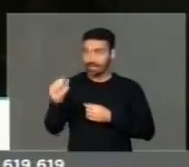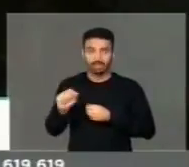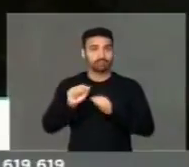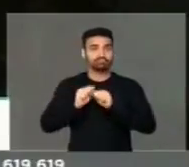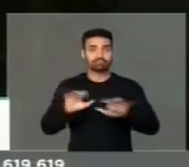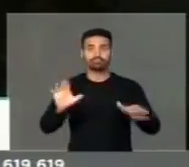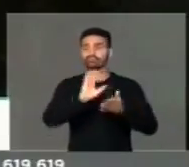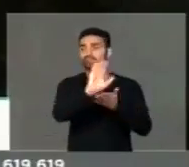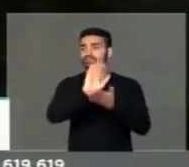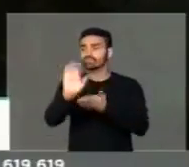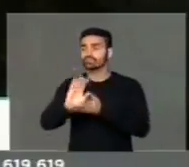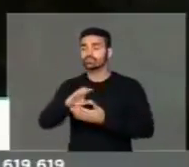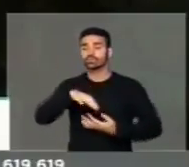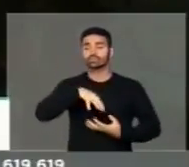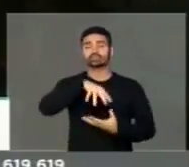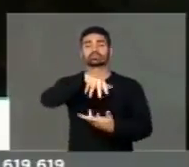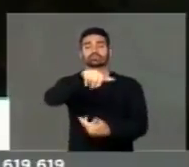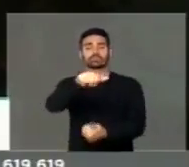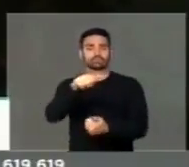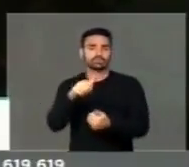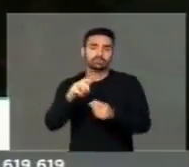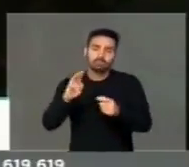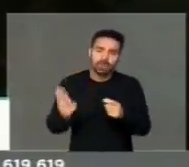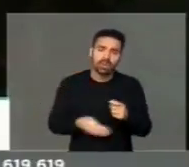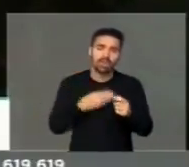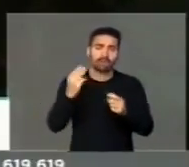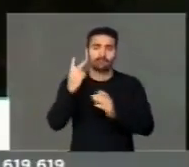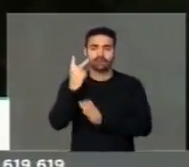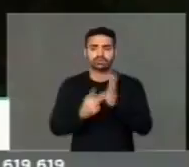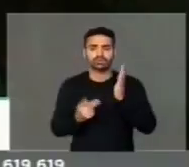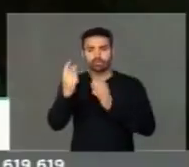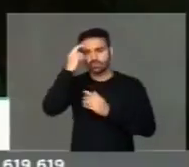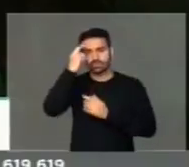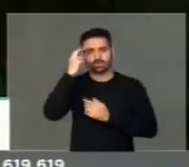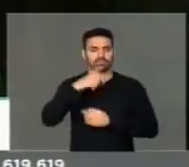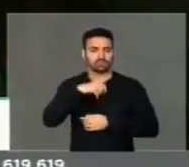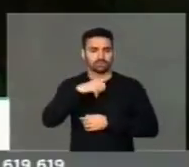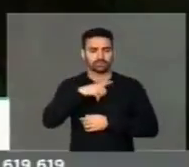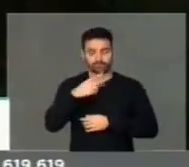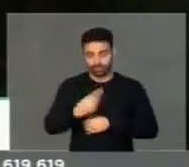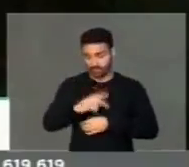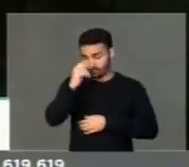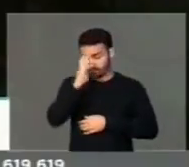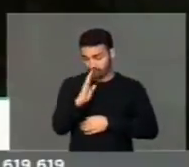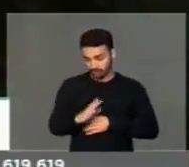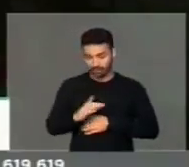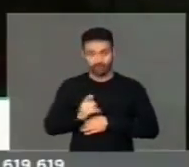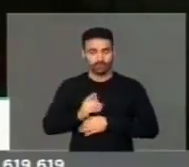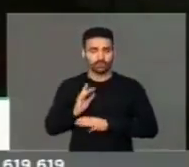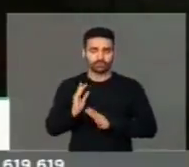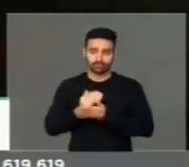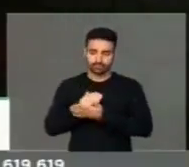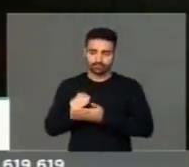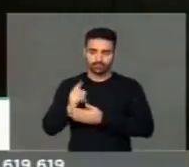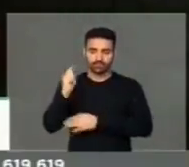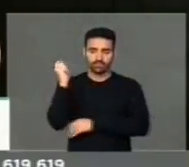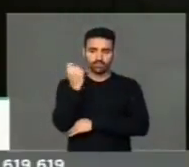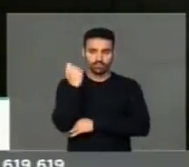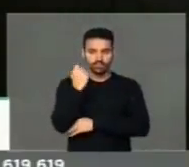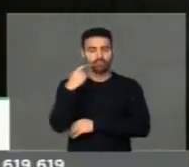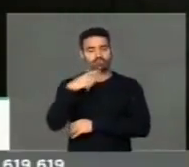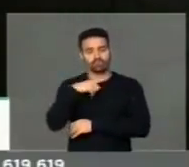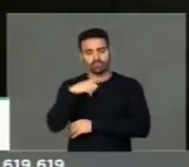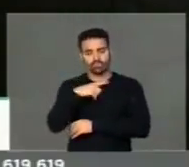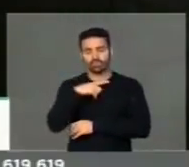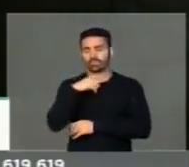financiar milhares e milhares de projetos culturais que nós temos. O Brasil, desde o Rio Grande do Sul, aonde nós temos a